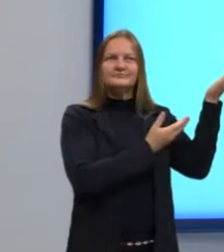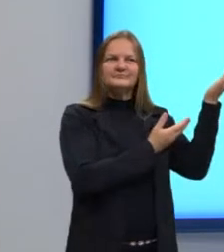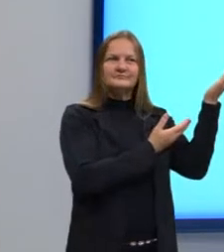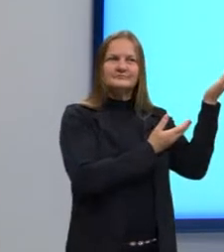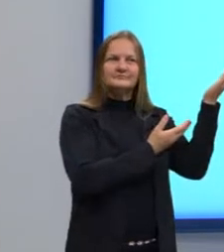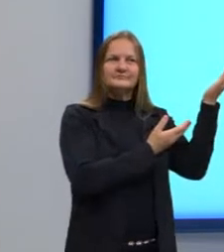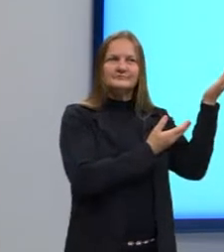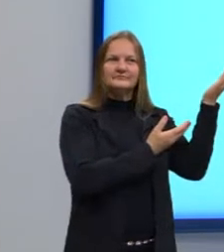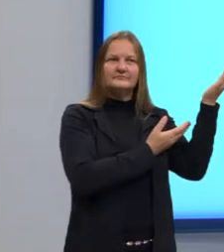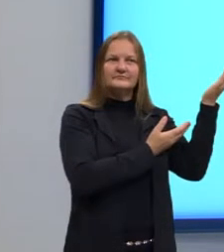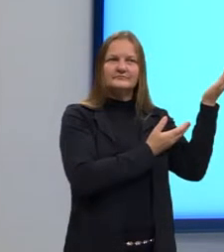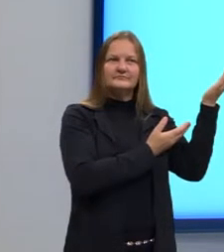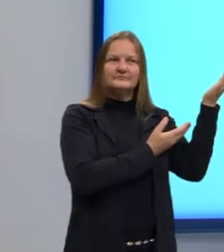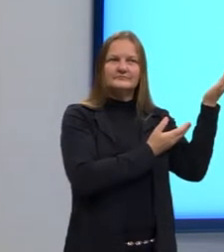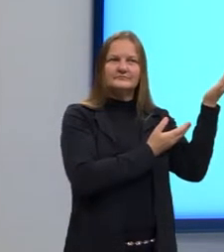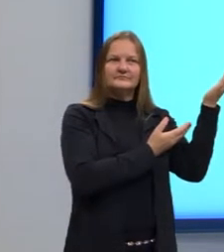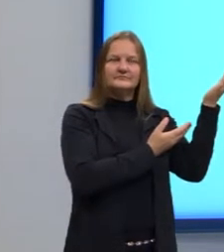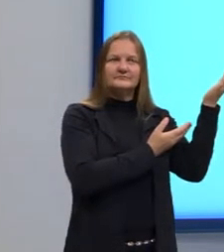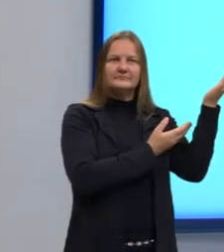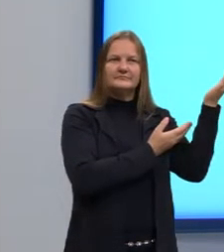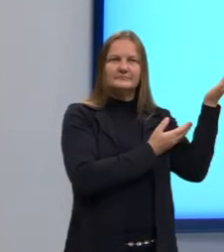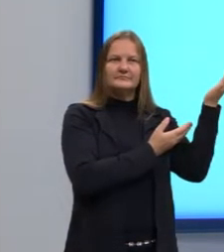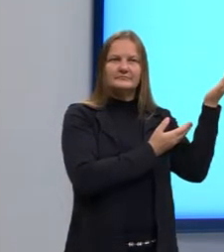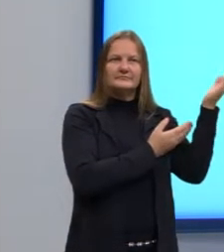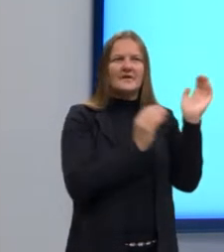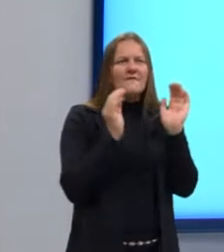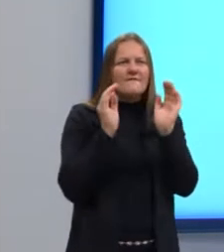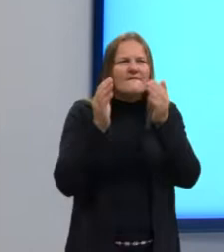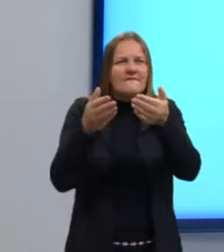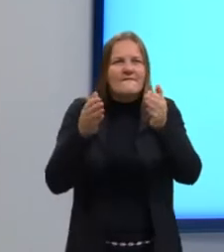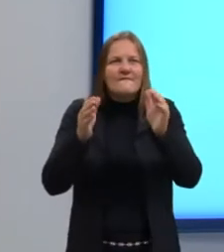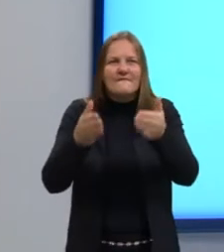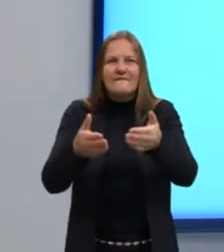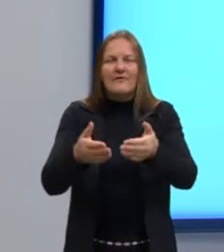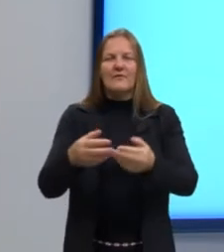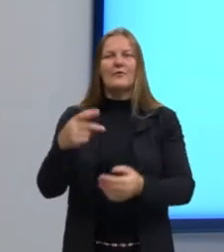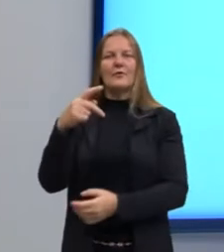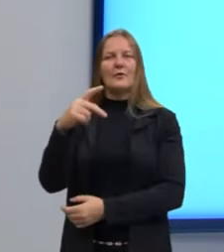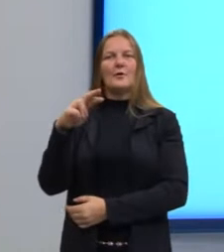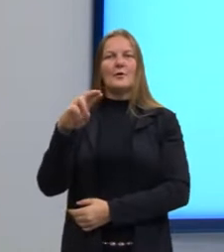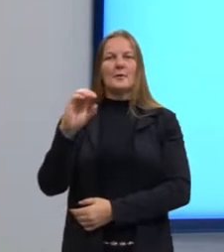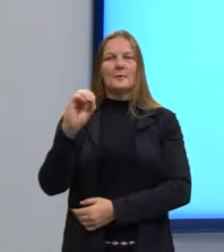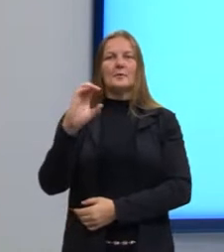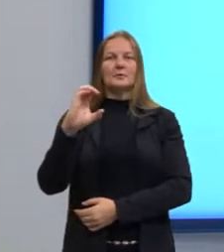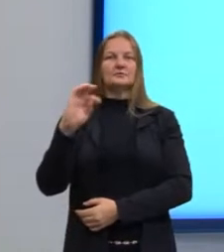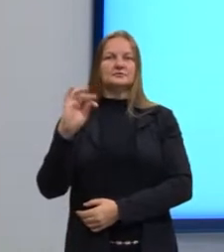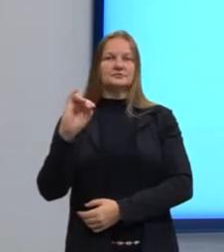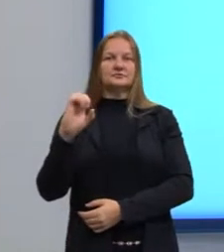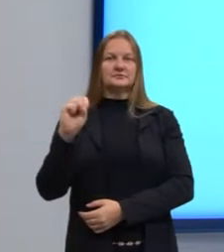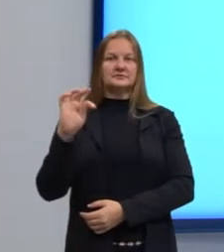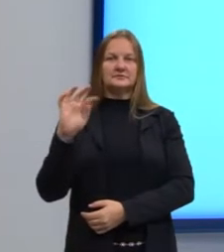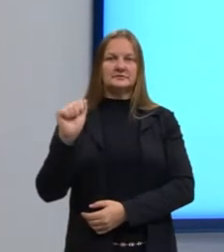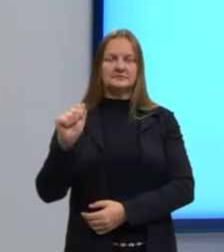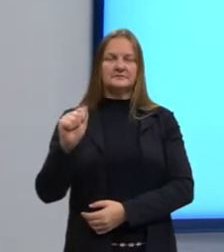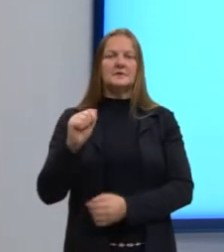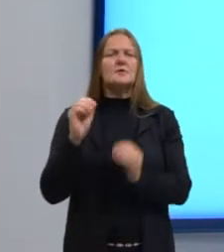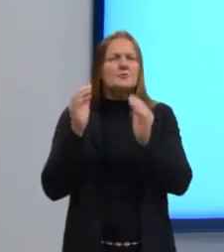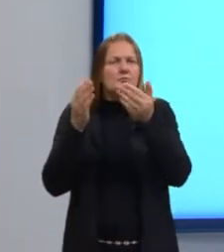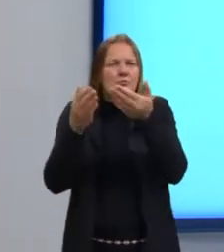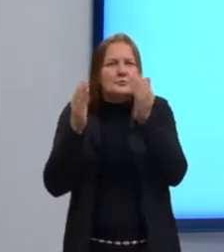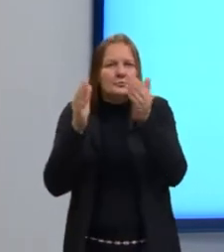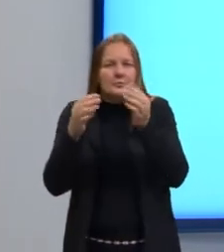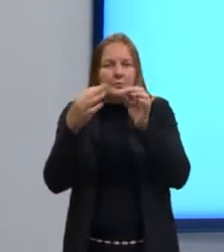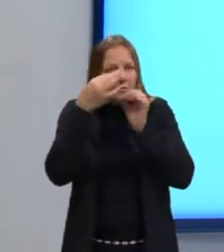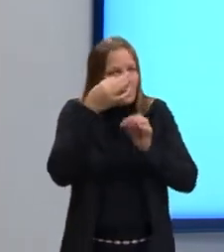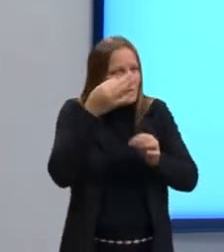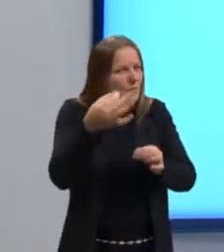filogenética, focando nessa parte aqui do reino Protoctista, nós podemos ver